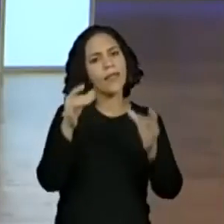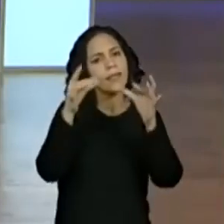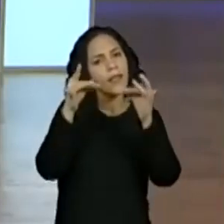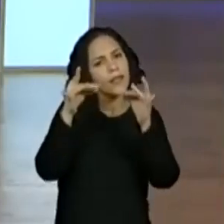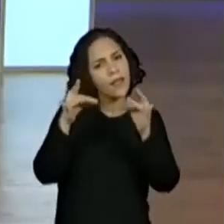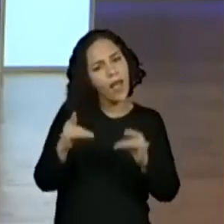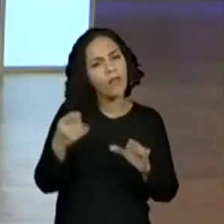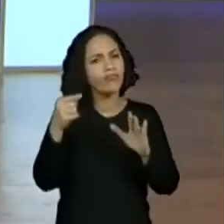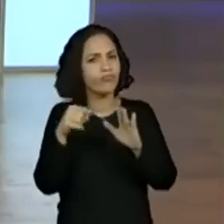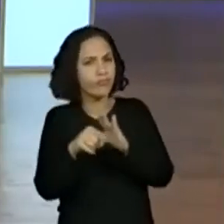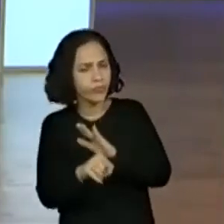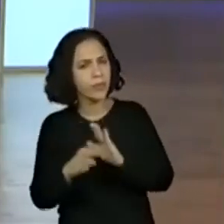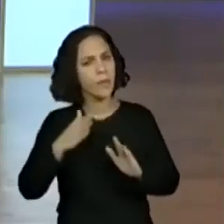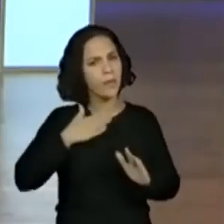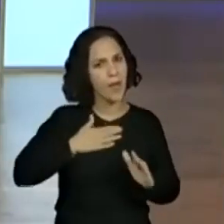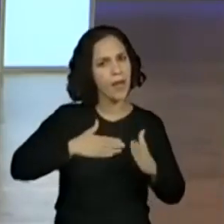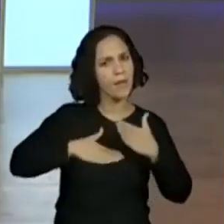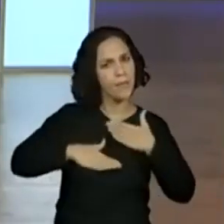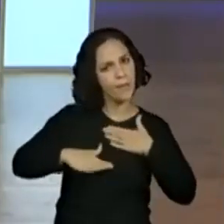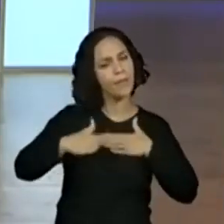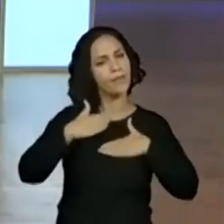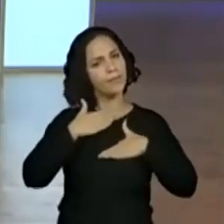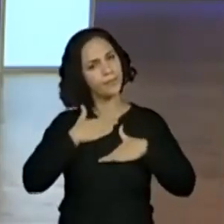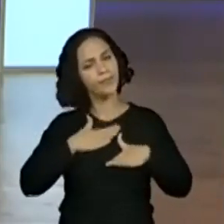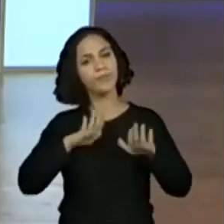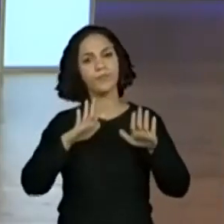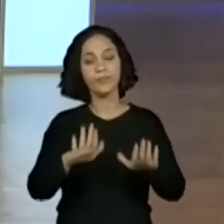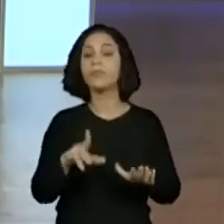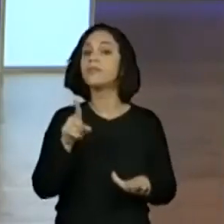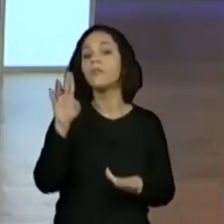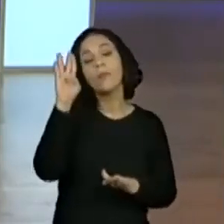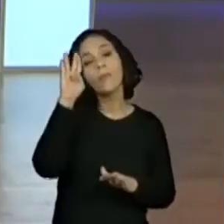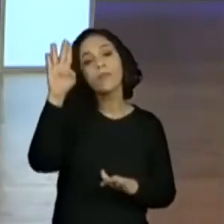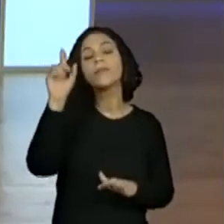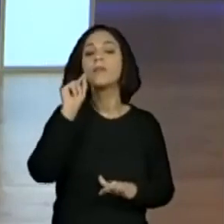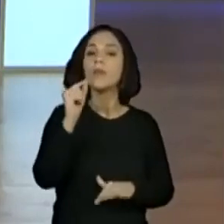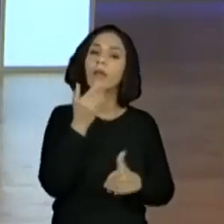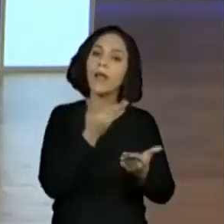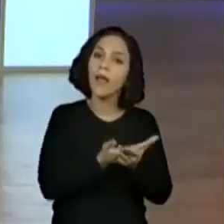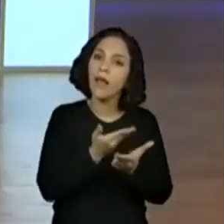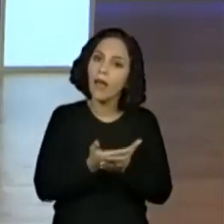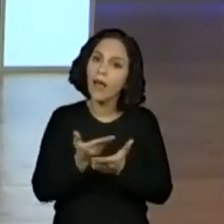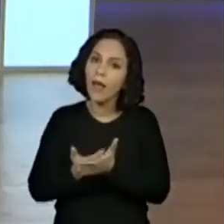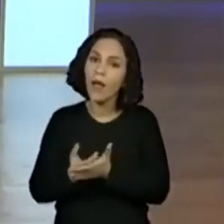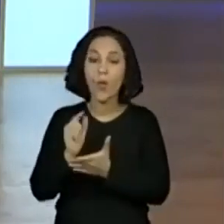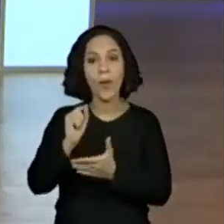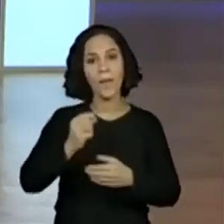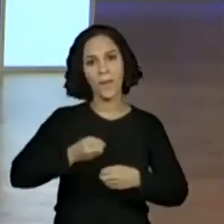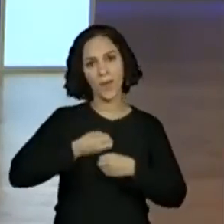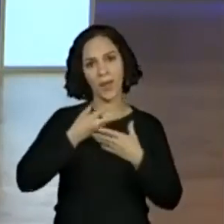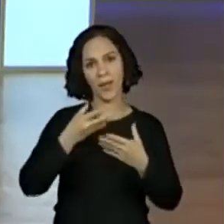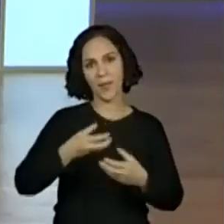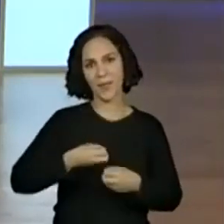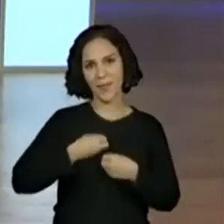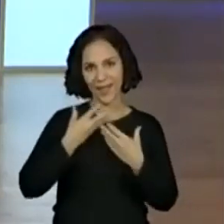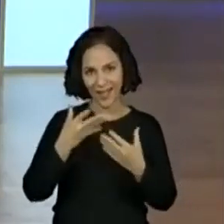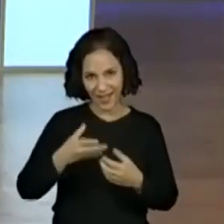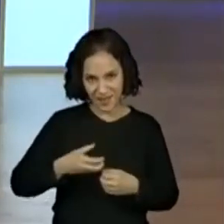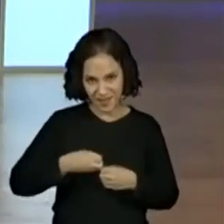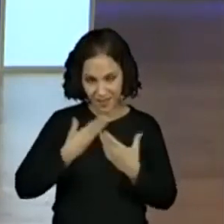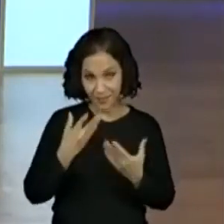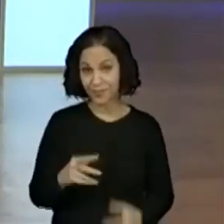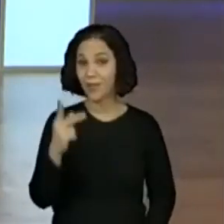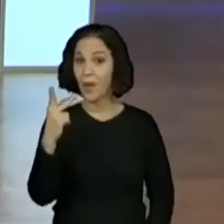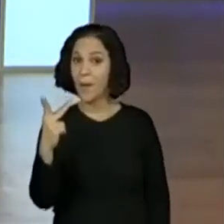poucos e a nossa base das nossas aulas serão os poemas e as poesias